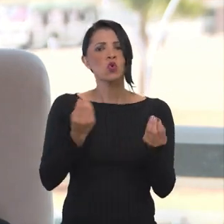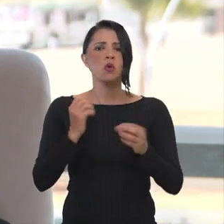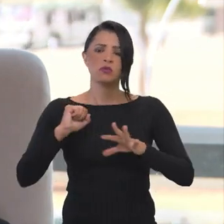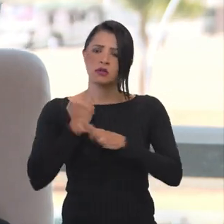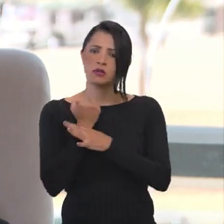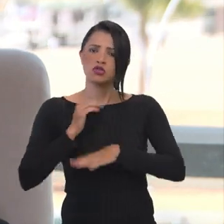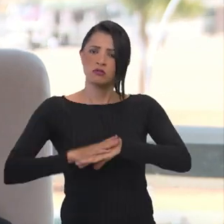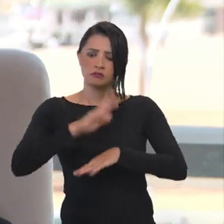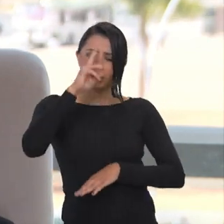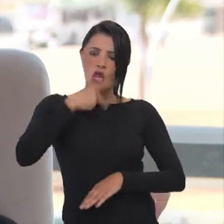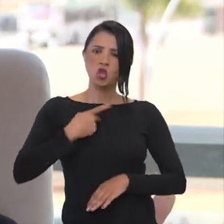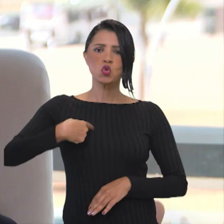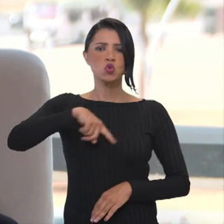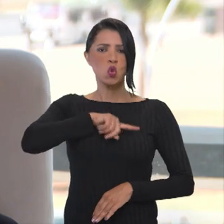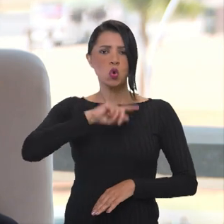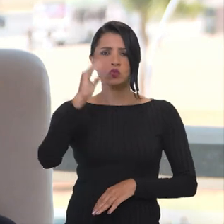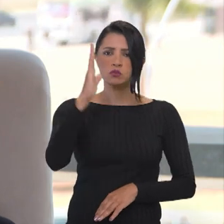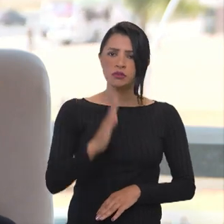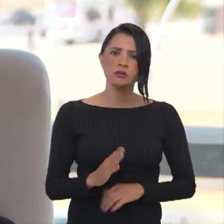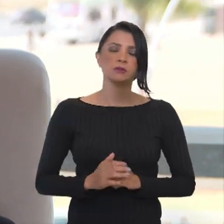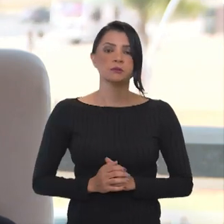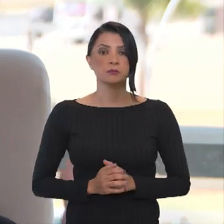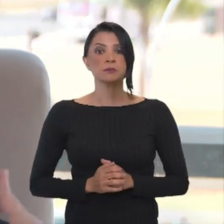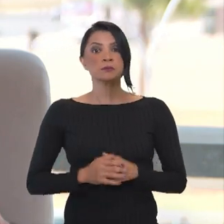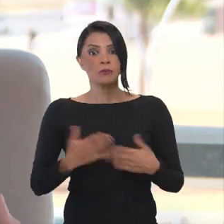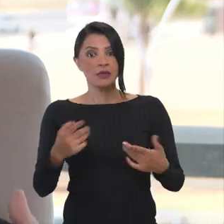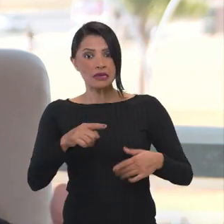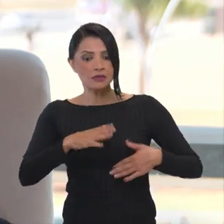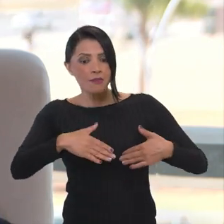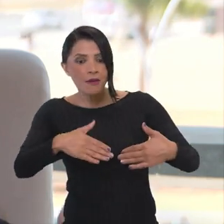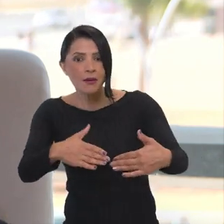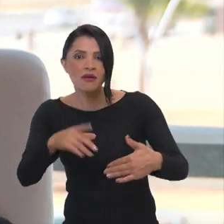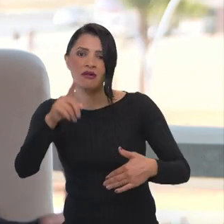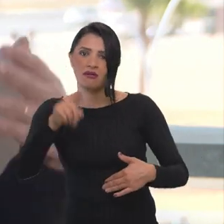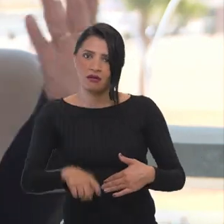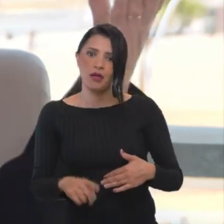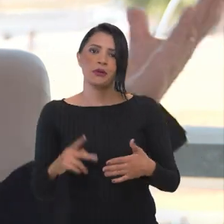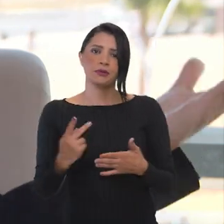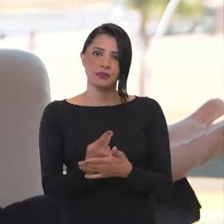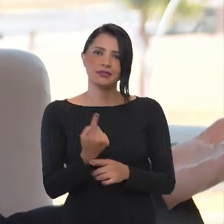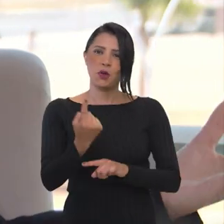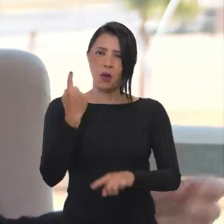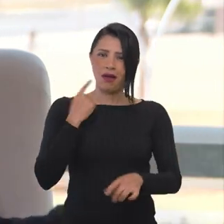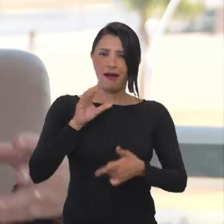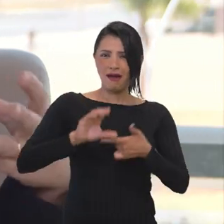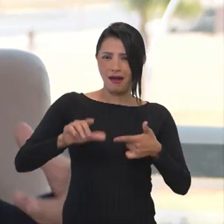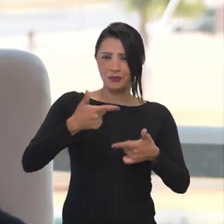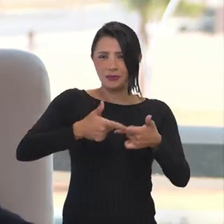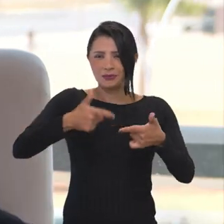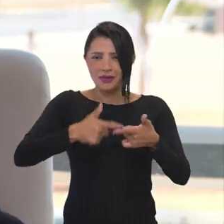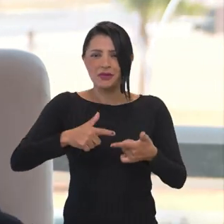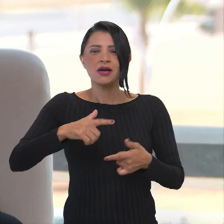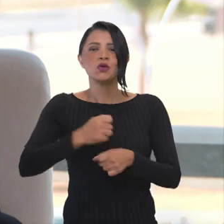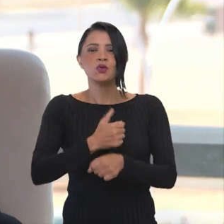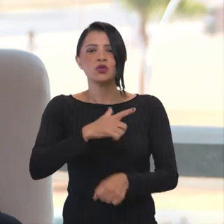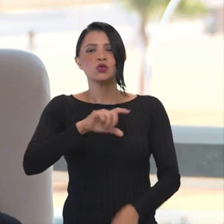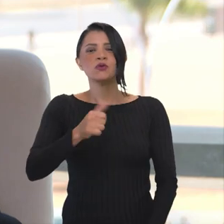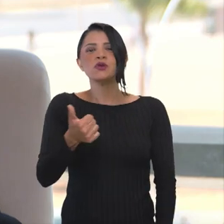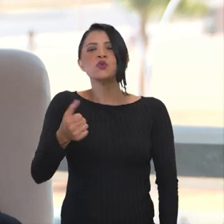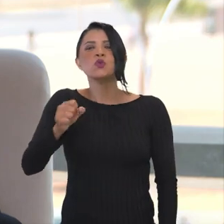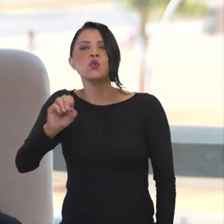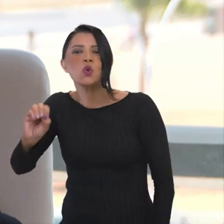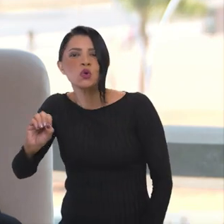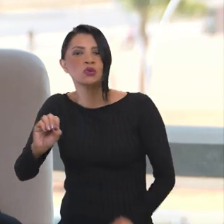que a gente garante a nossa autonomia. E eu acho que esse processo, infelizmente, já desde a crise de 2008, mas com a pandemia, se